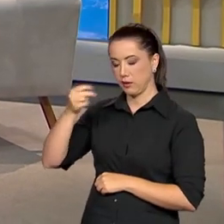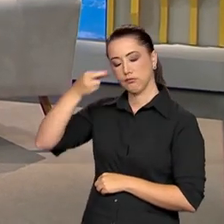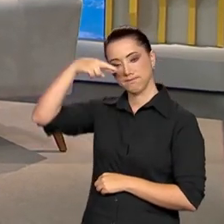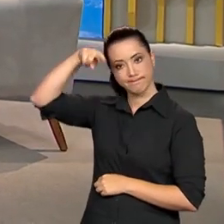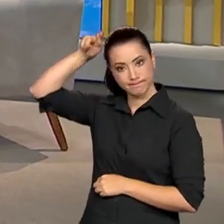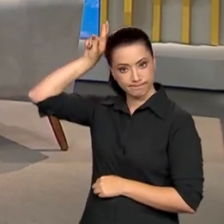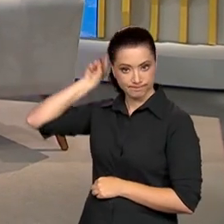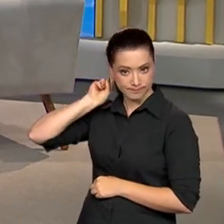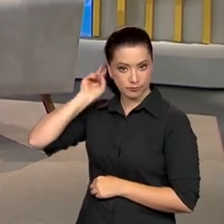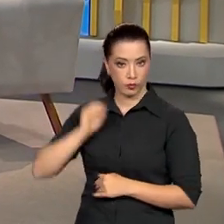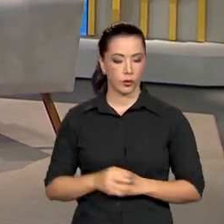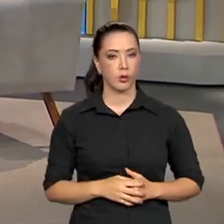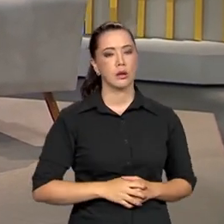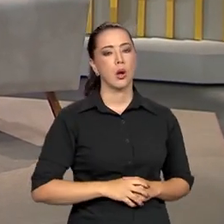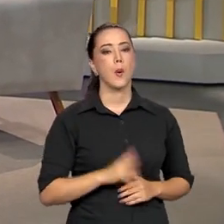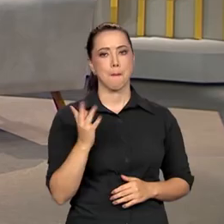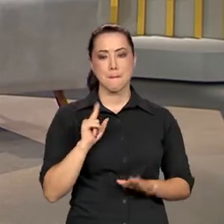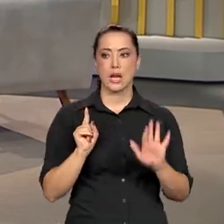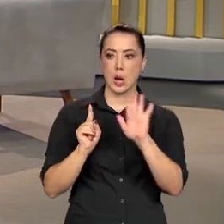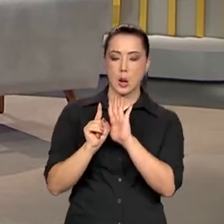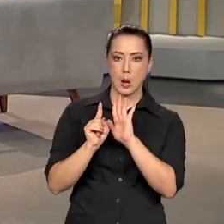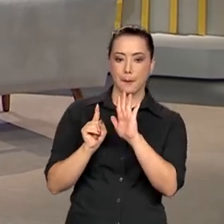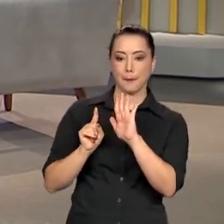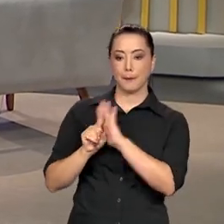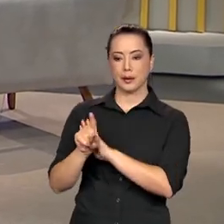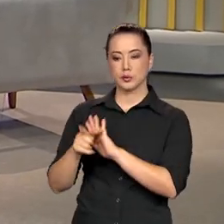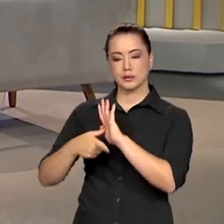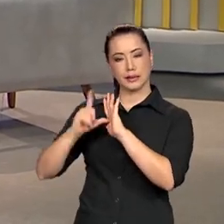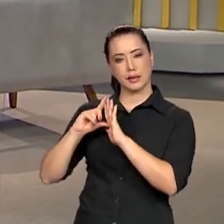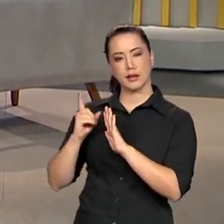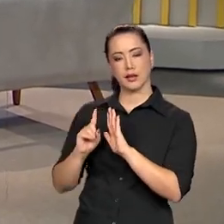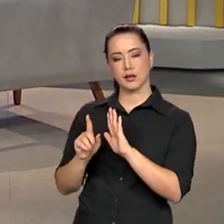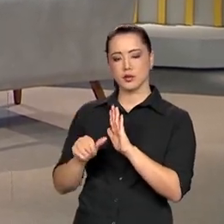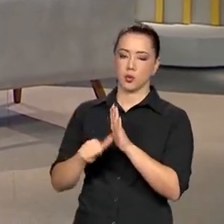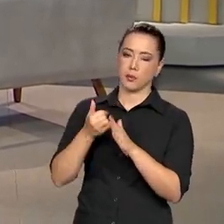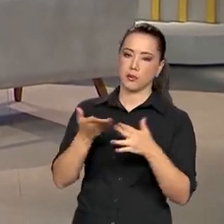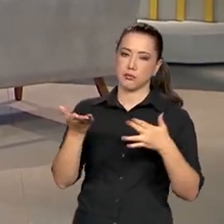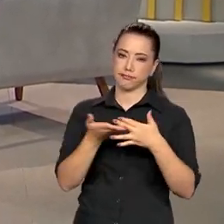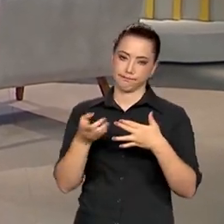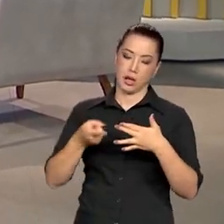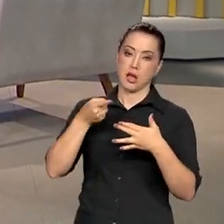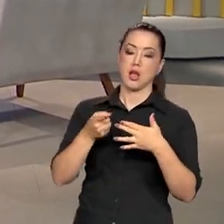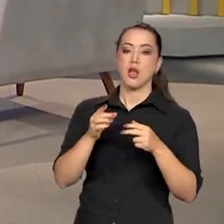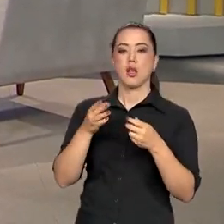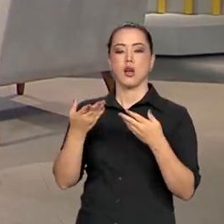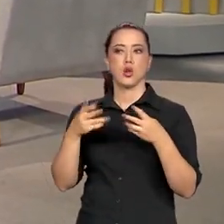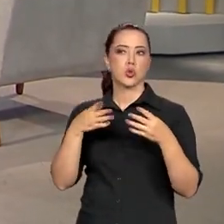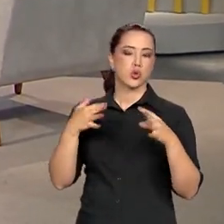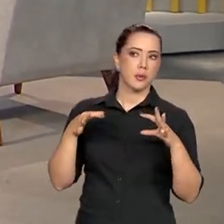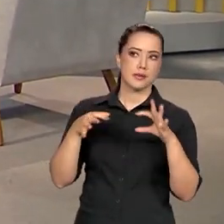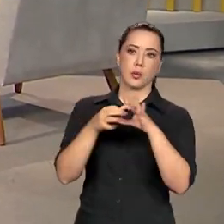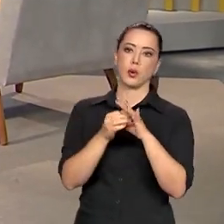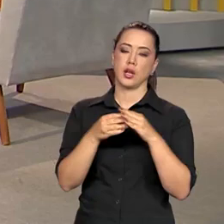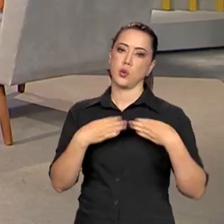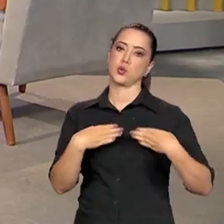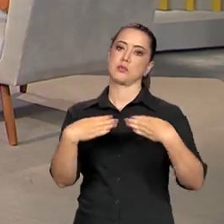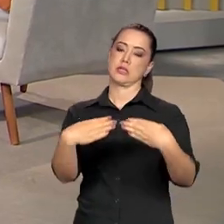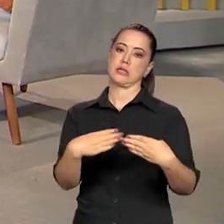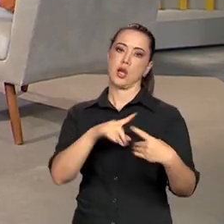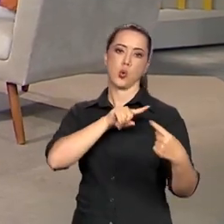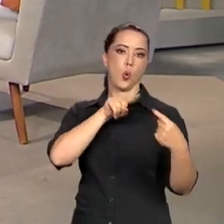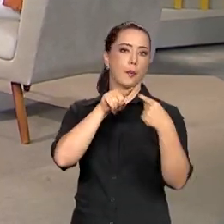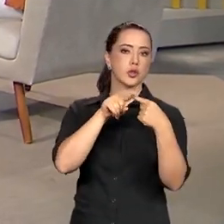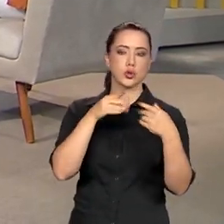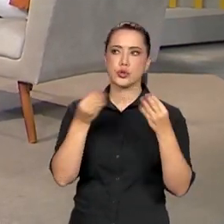pergunta no primeiro bloco sobre essa sinergia temática entre diferentes ministérios e o que vocês estão pensando em fazer